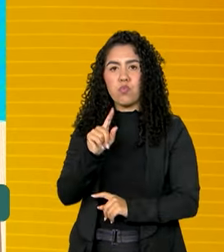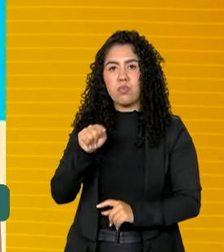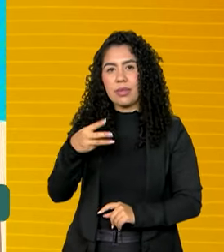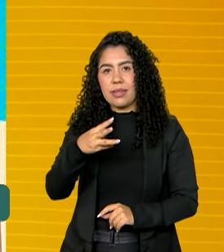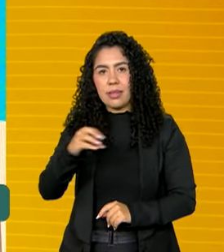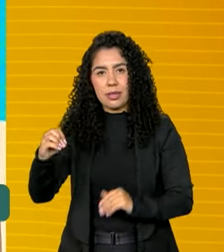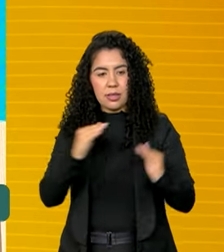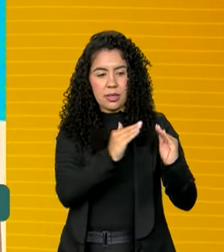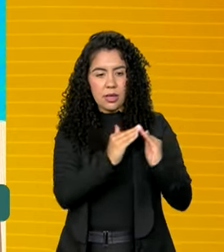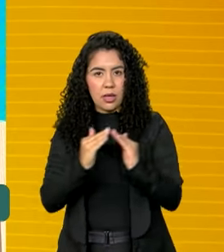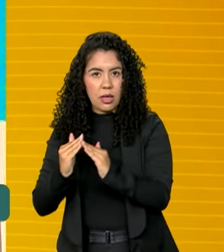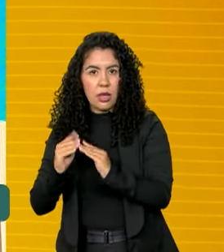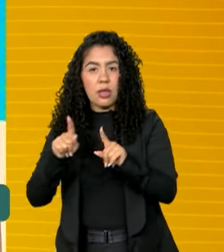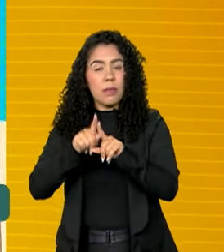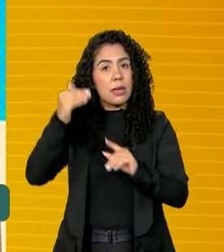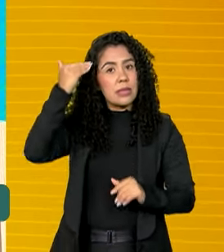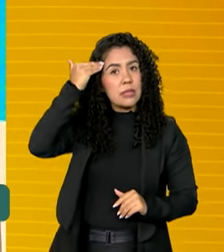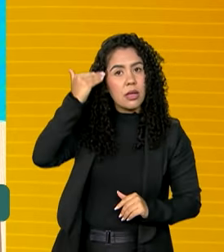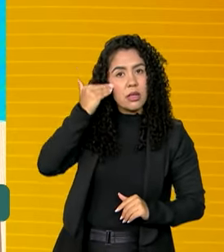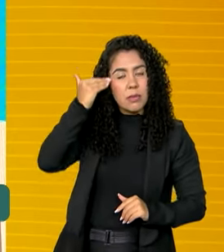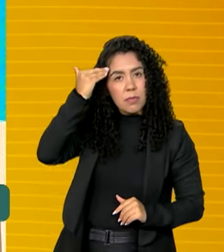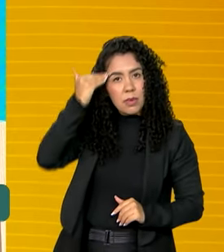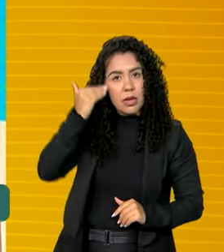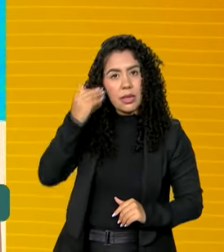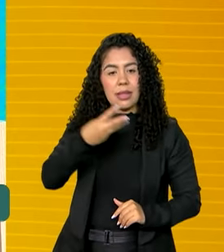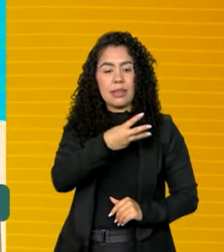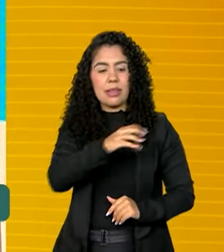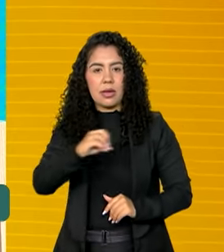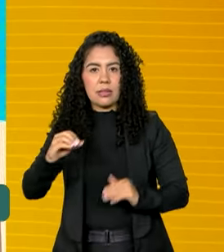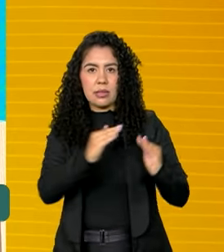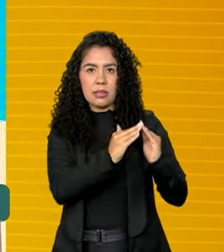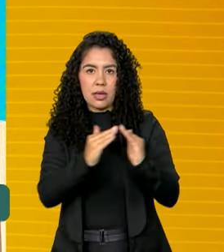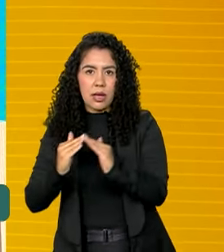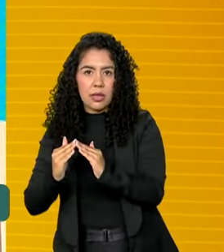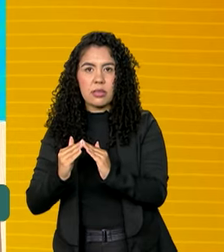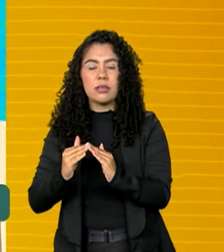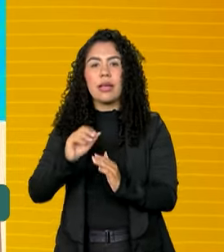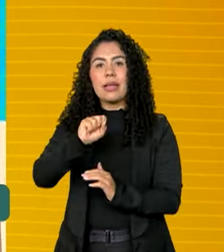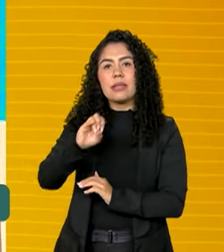Maria serão 300 unidades. Em São Leopoldo serão 800 unidades.